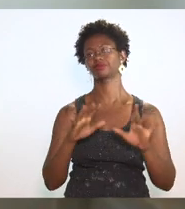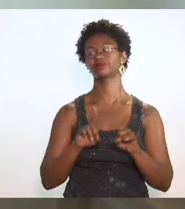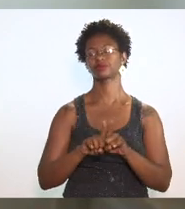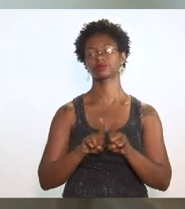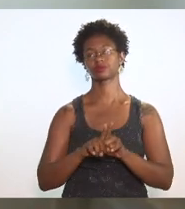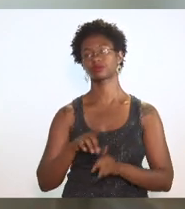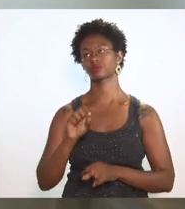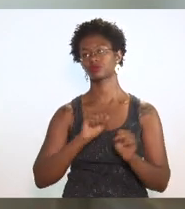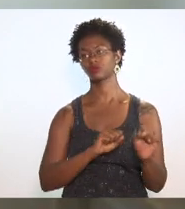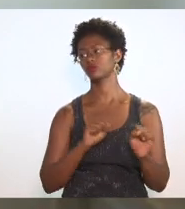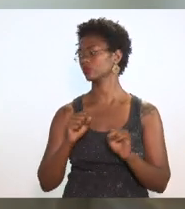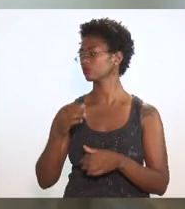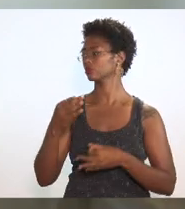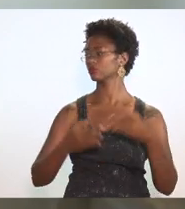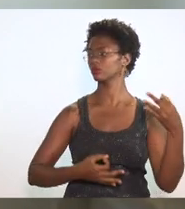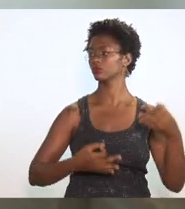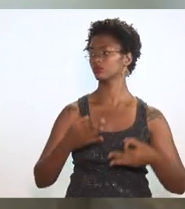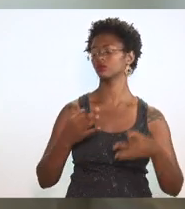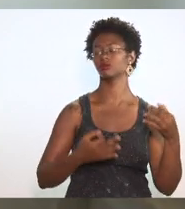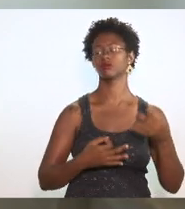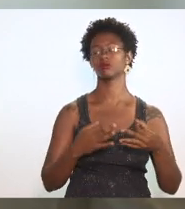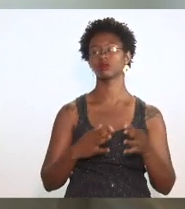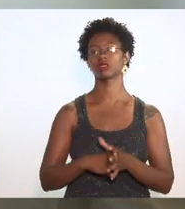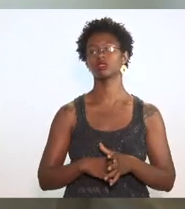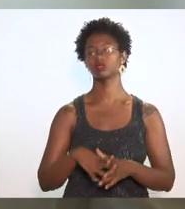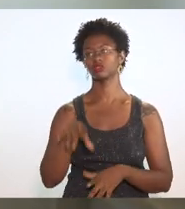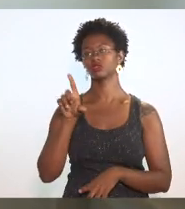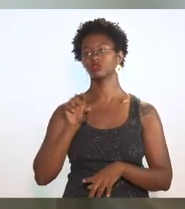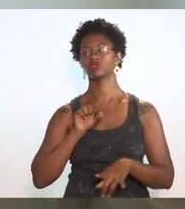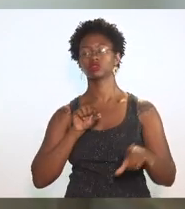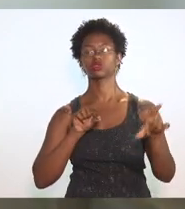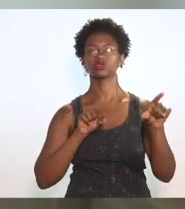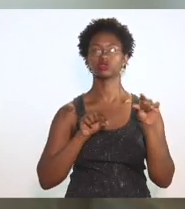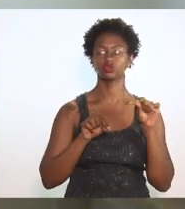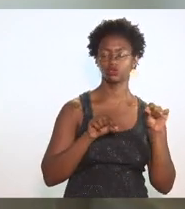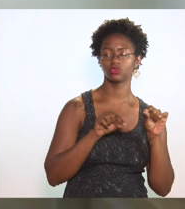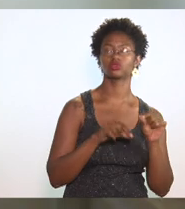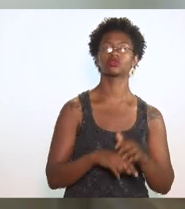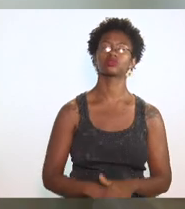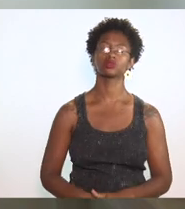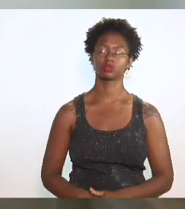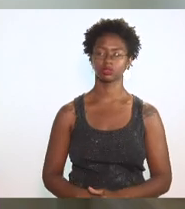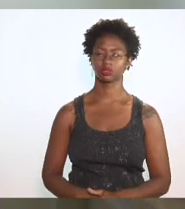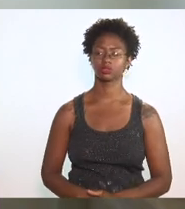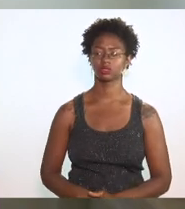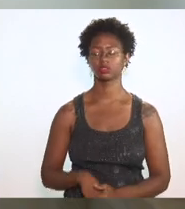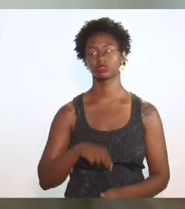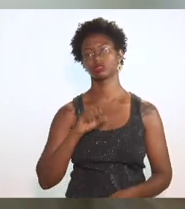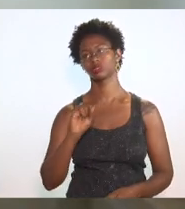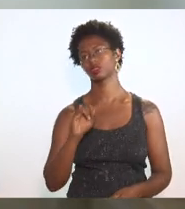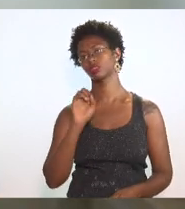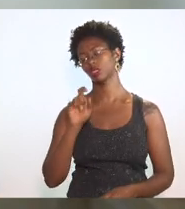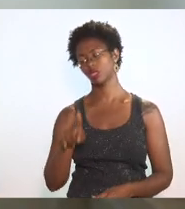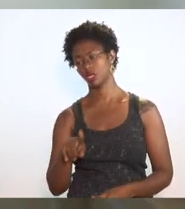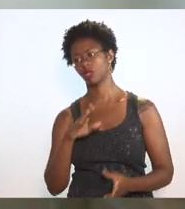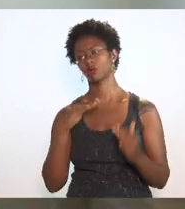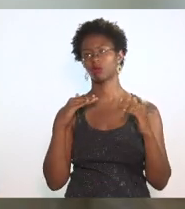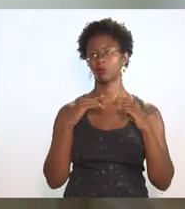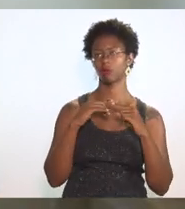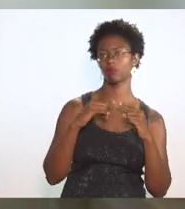judiciário bater o martelo e decidir aquilo se aquilo é ou não é